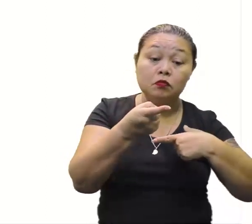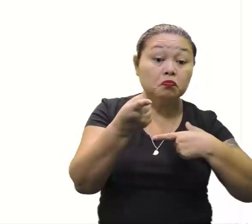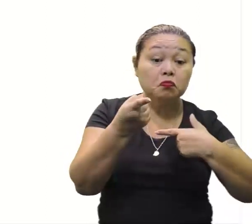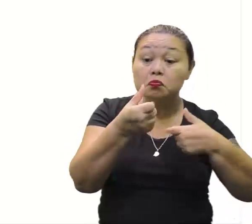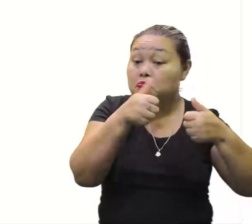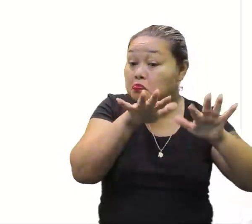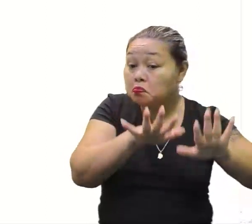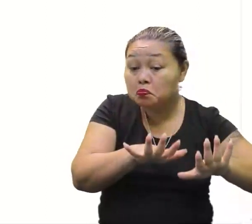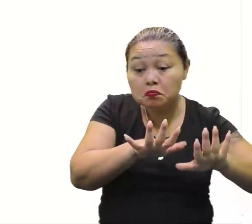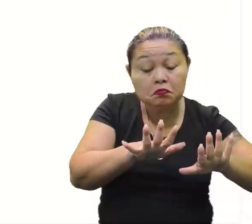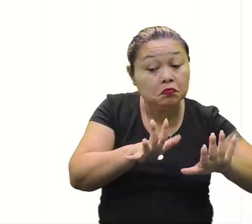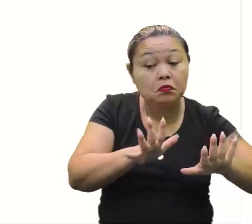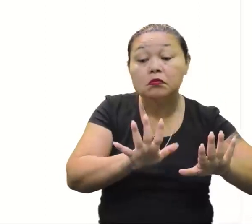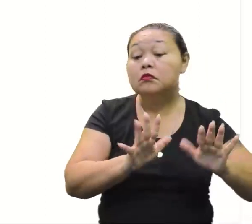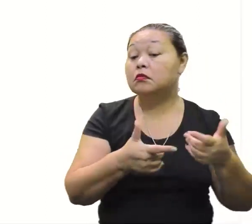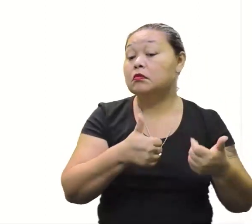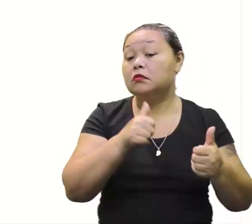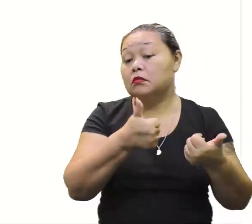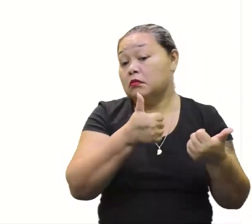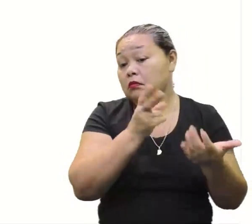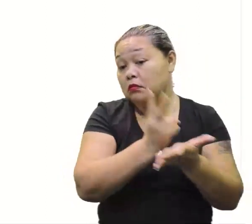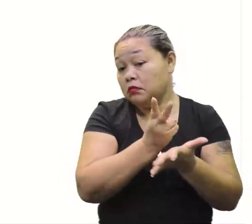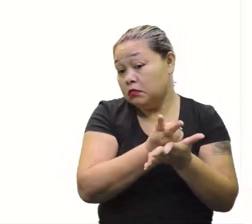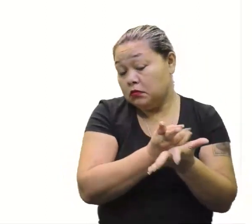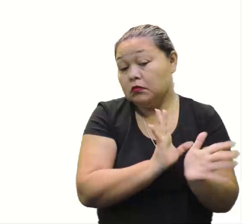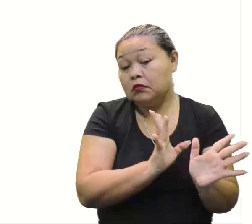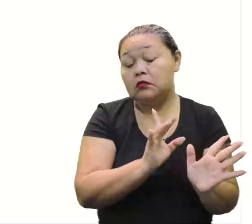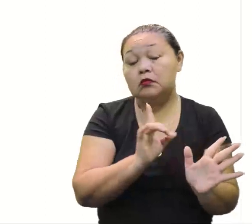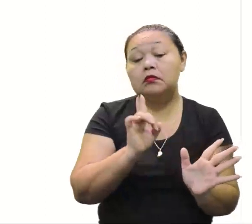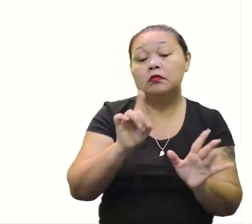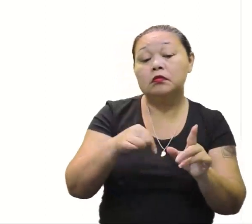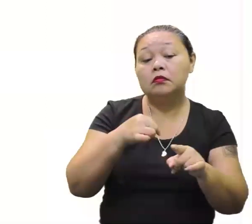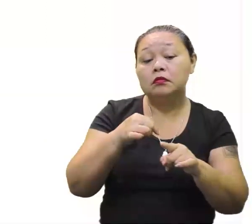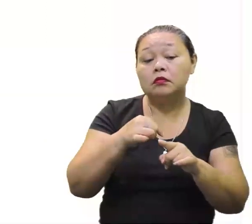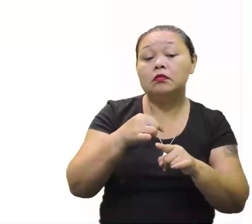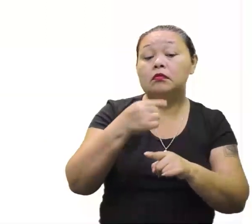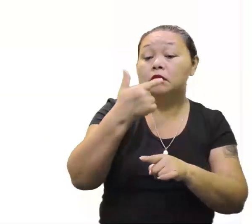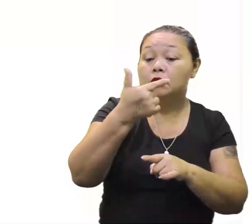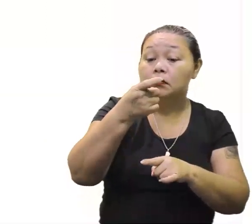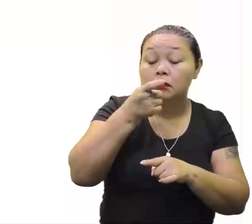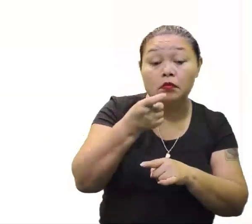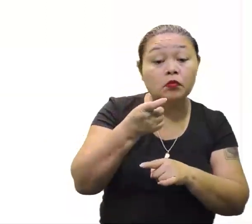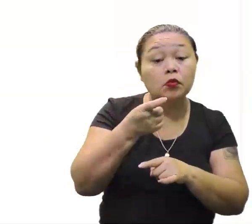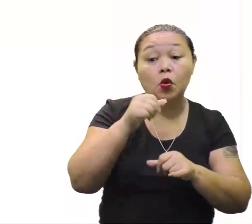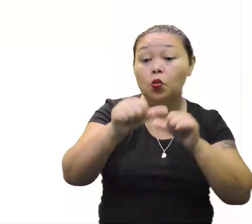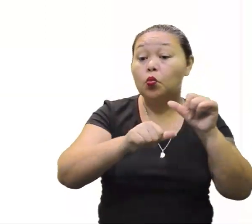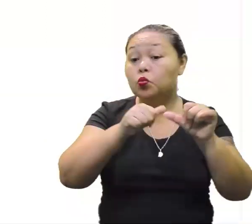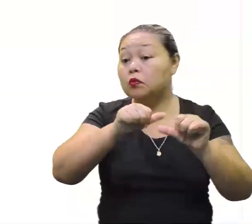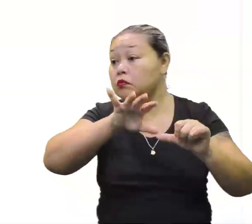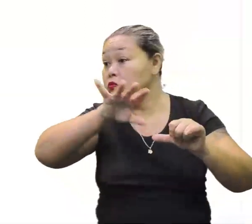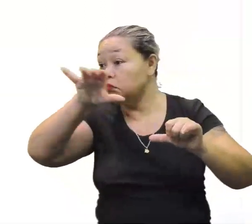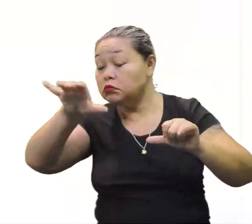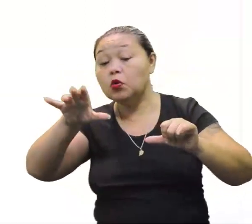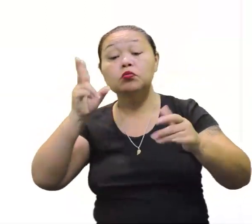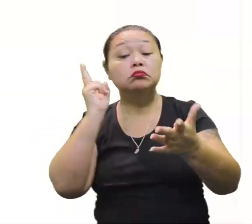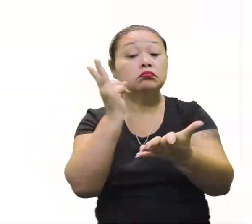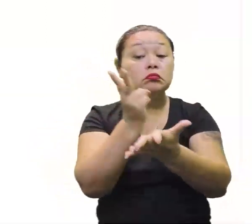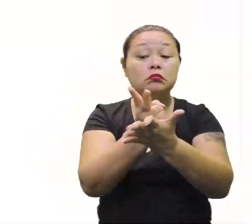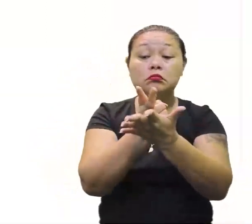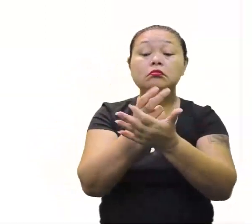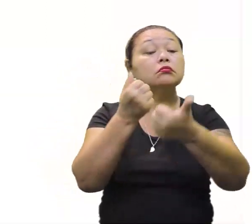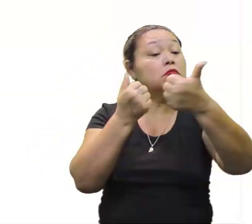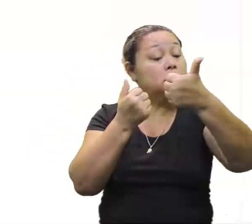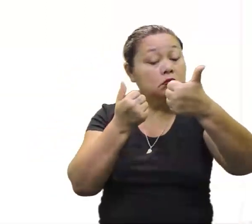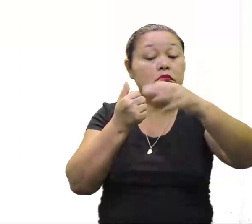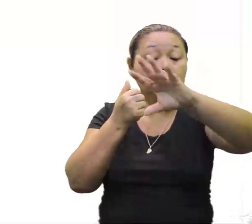trocou de membro, não muda a operação. Isso. É importante ressaltar isso. O 2X não mudou de membro. Ele continua